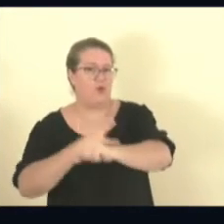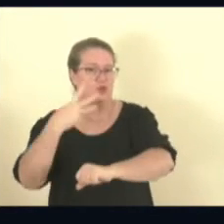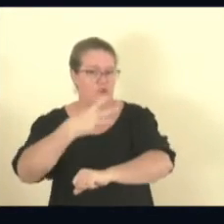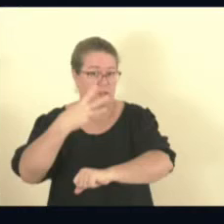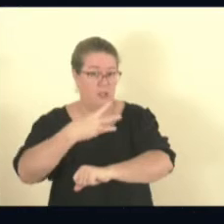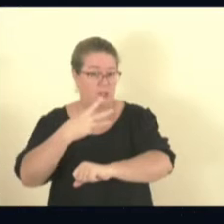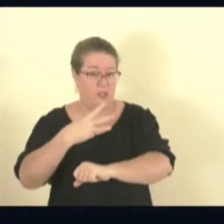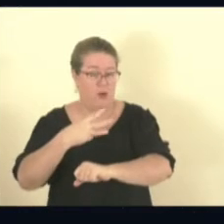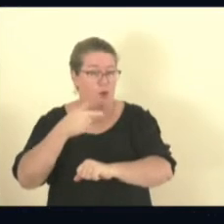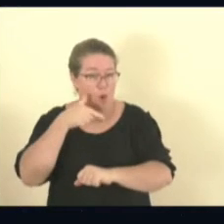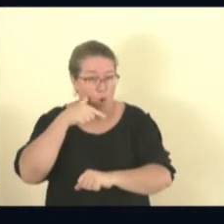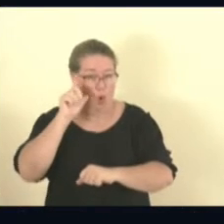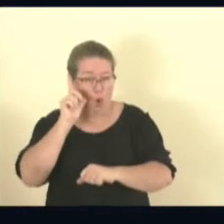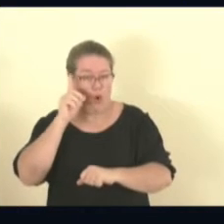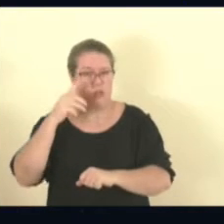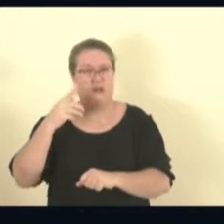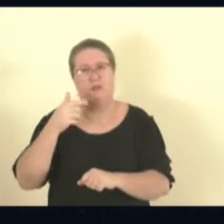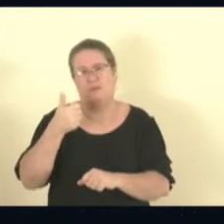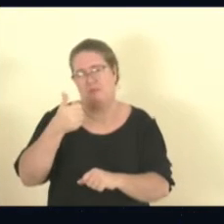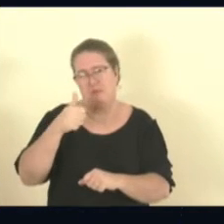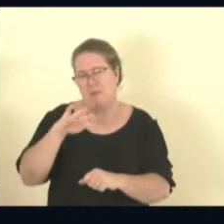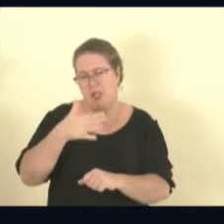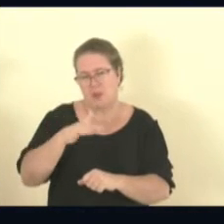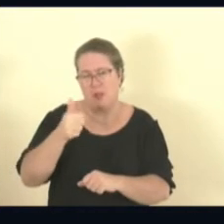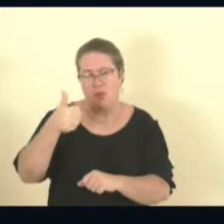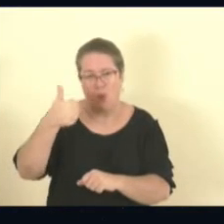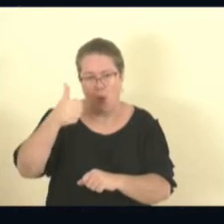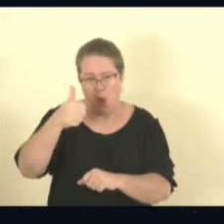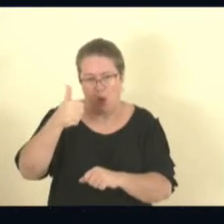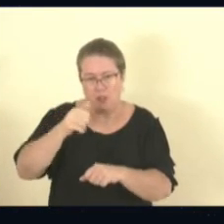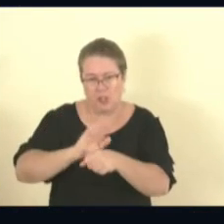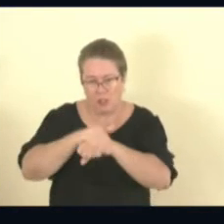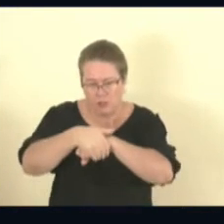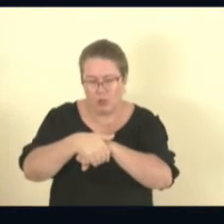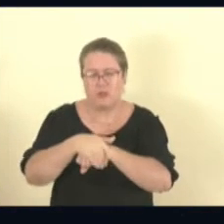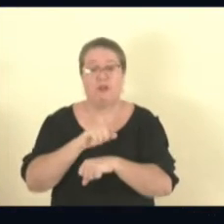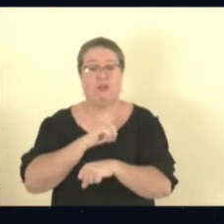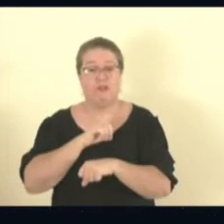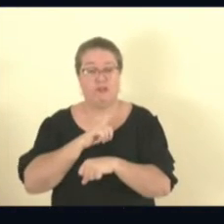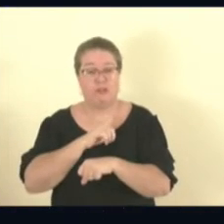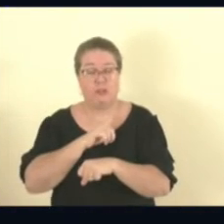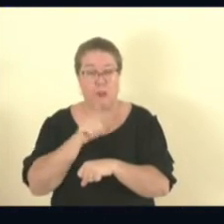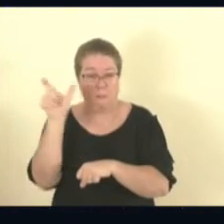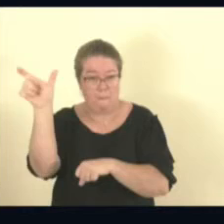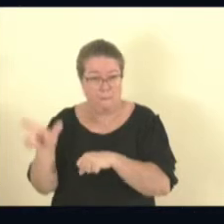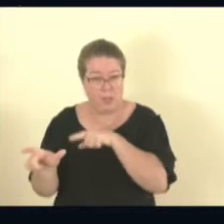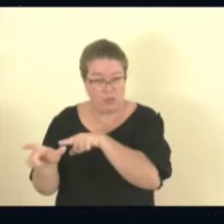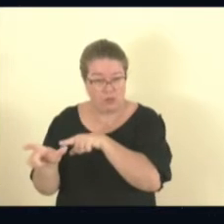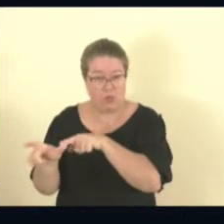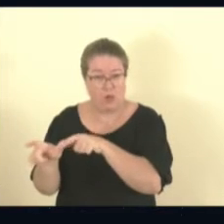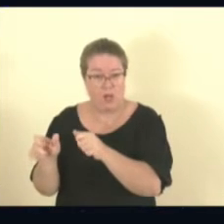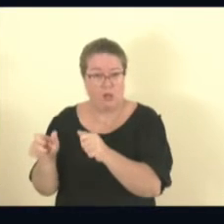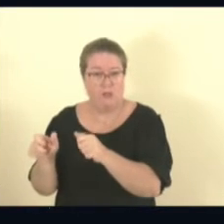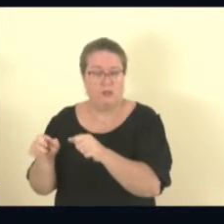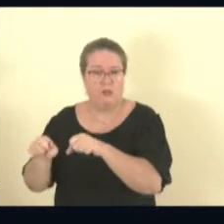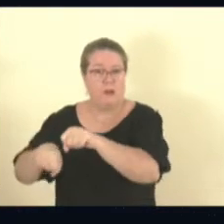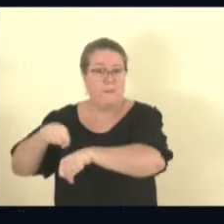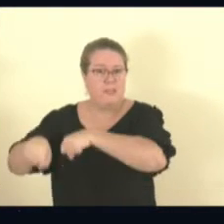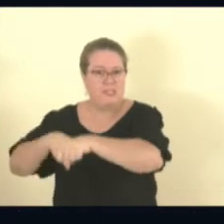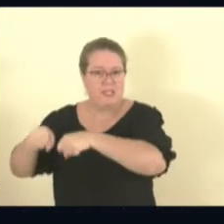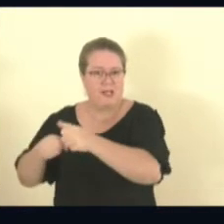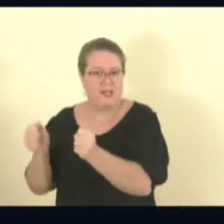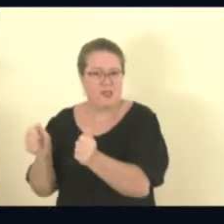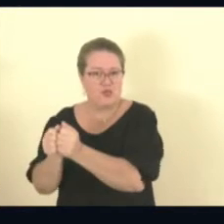11 horas da noite, eu voltando de Vila Velha para Vitória, tinha um cidadão carregando uma bicicleta na pista